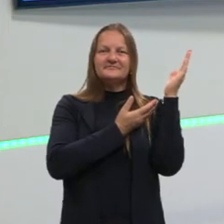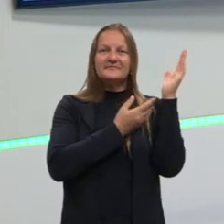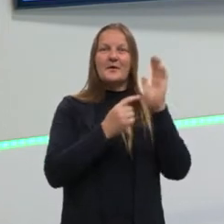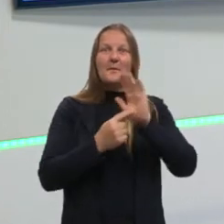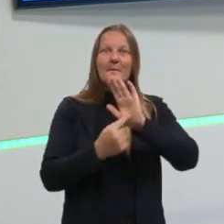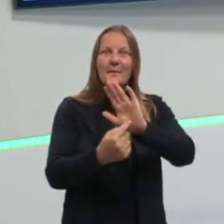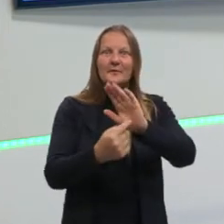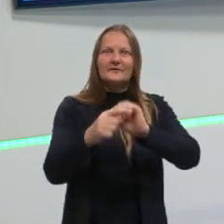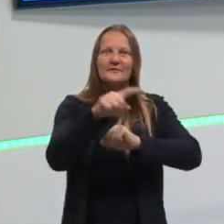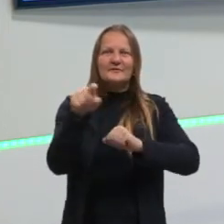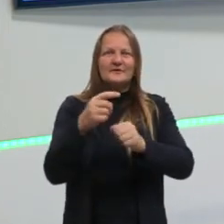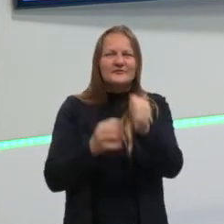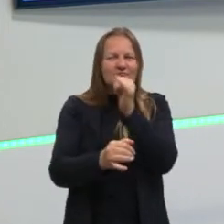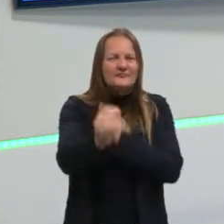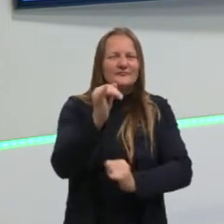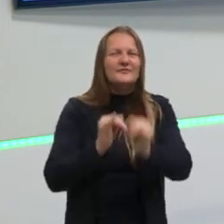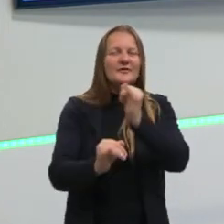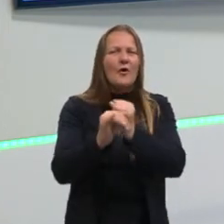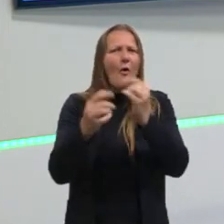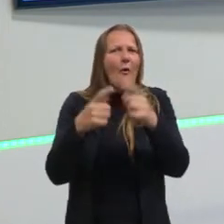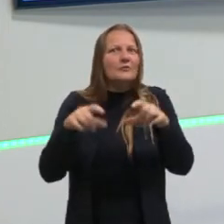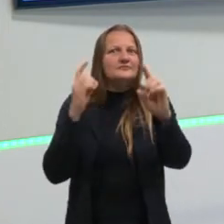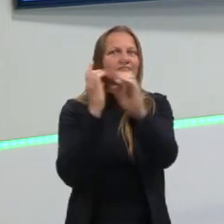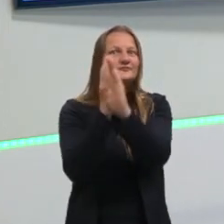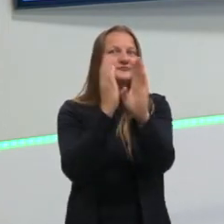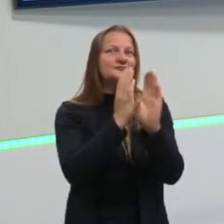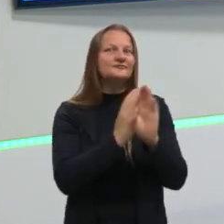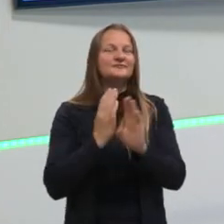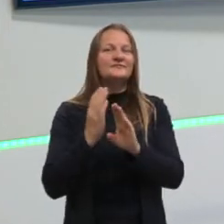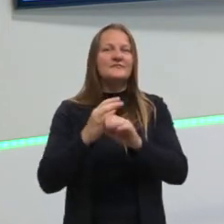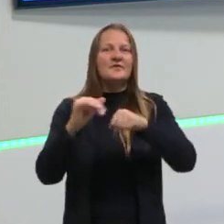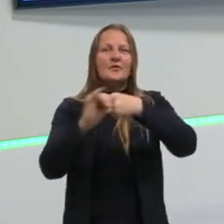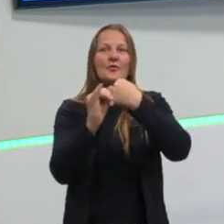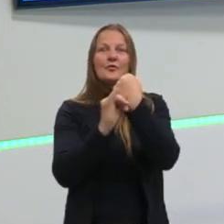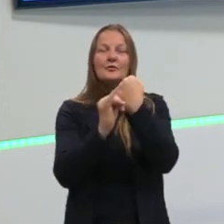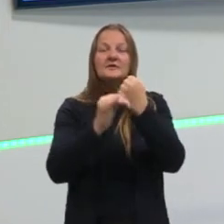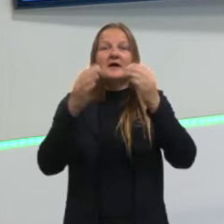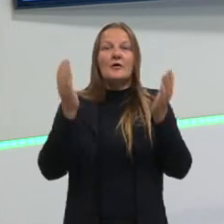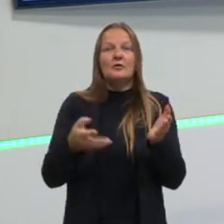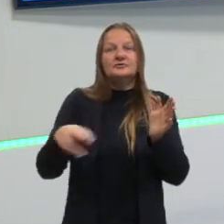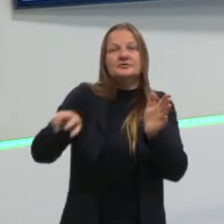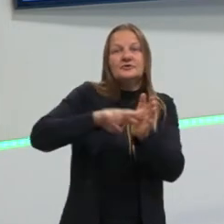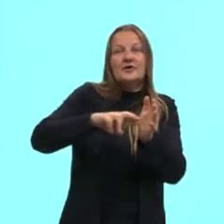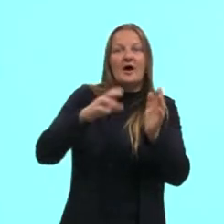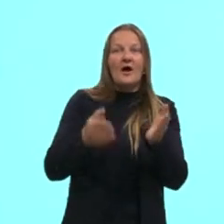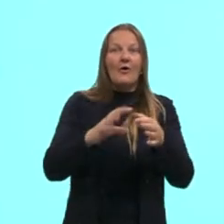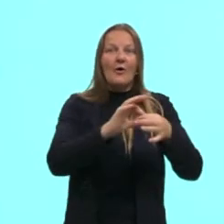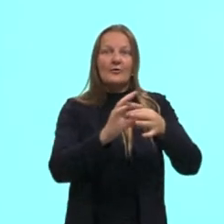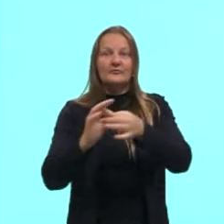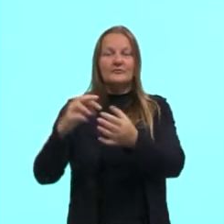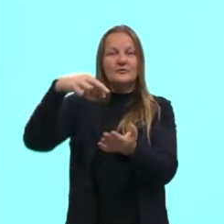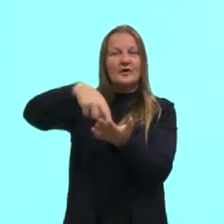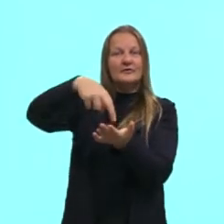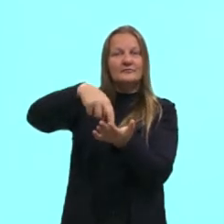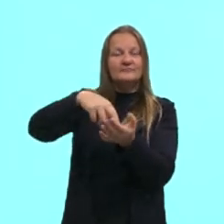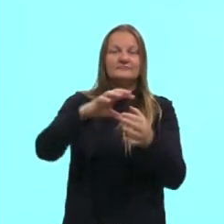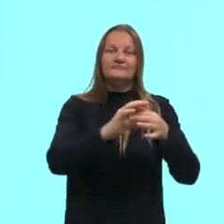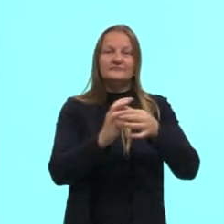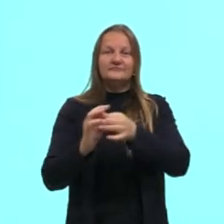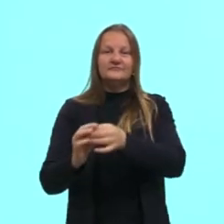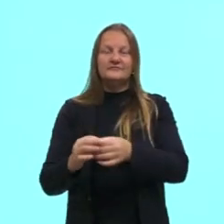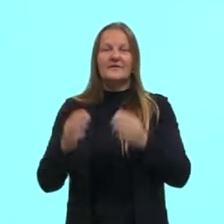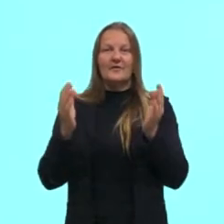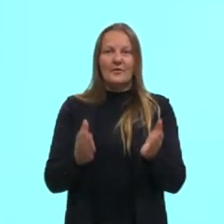Eu procurei na internet onde eu poderia achar cronistas hoje, Cronistas que escrevem da